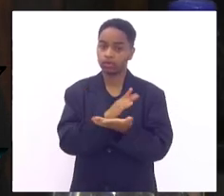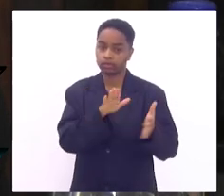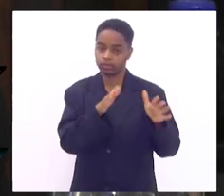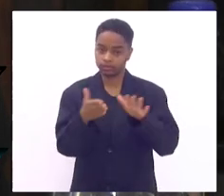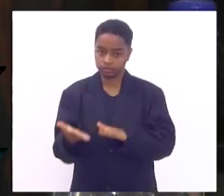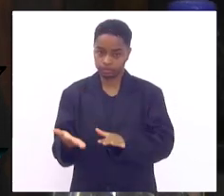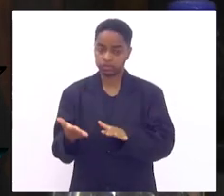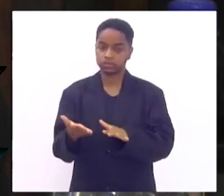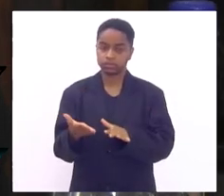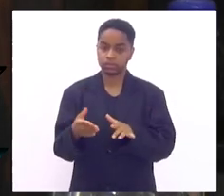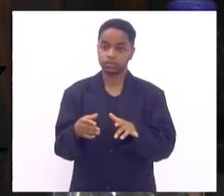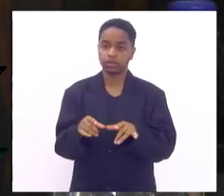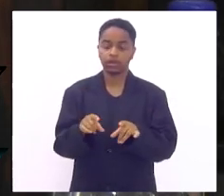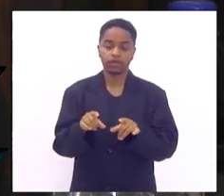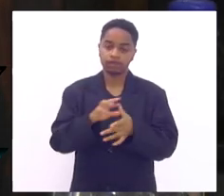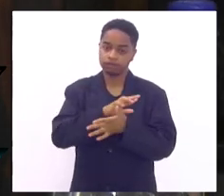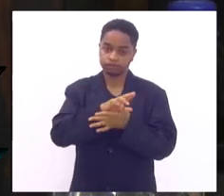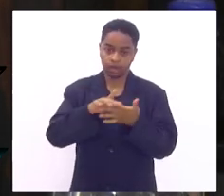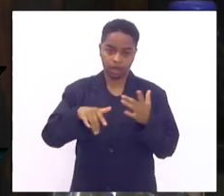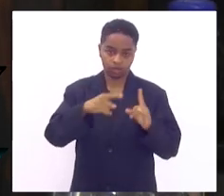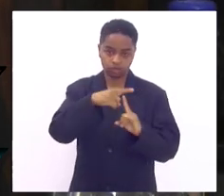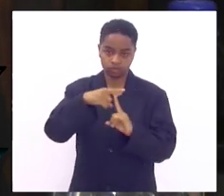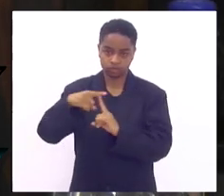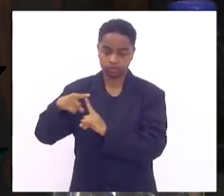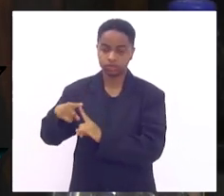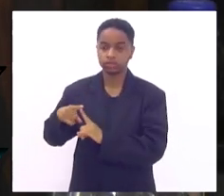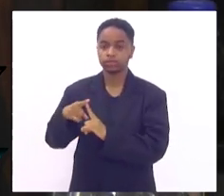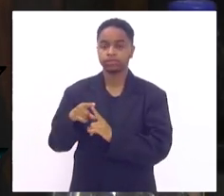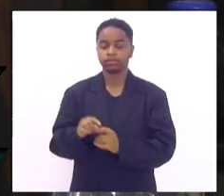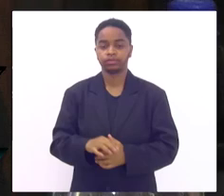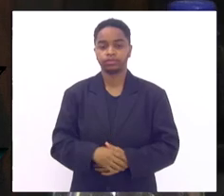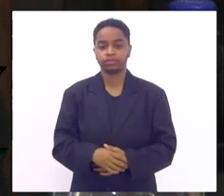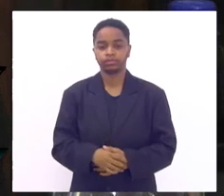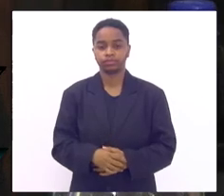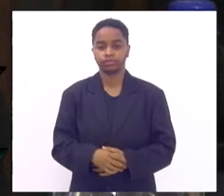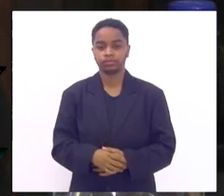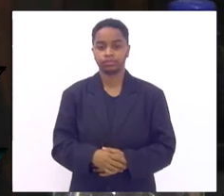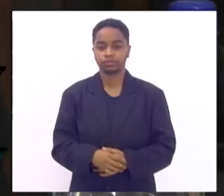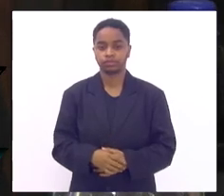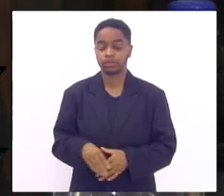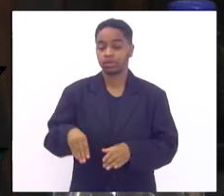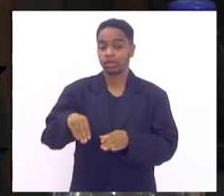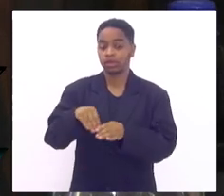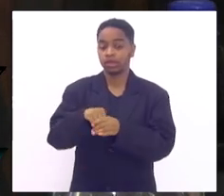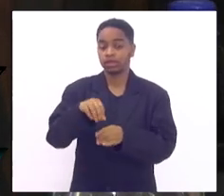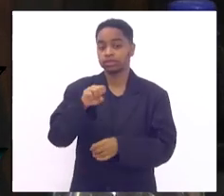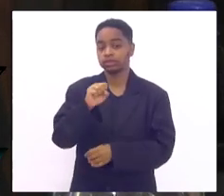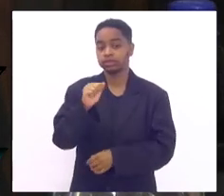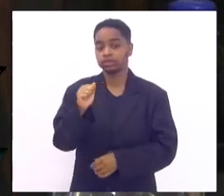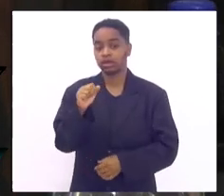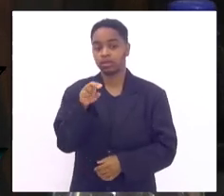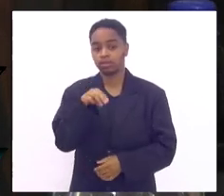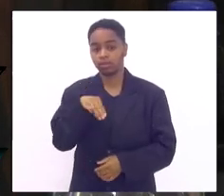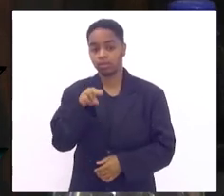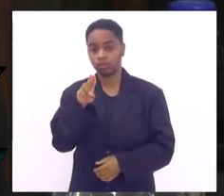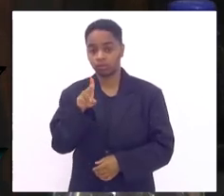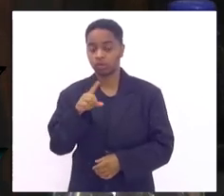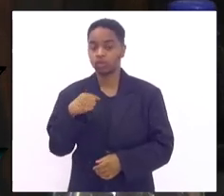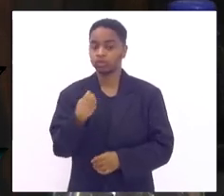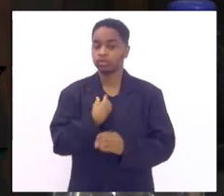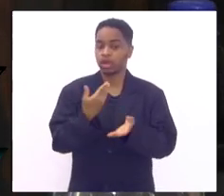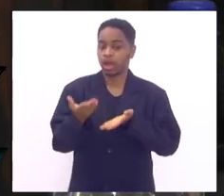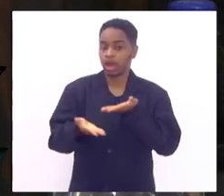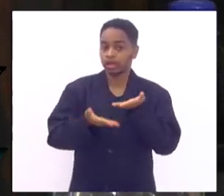cetoacidótico hiperosmolar ou por um coma hipoglicêmico na SAMU a gente atende com muita frequência pacientes com quadro de